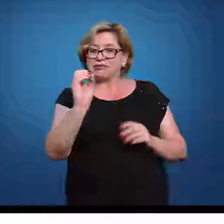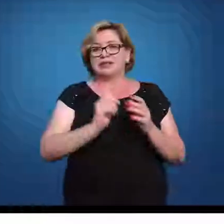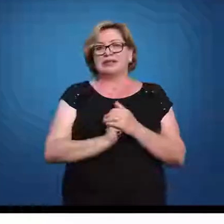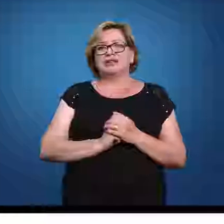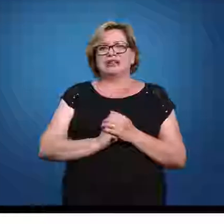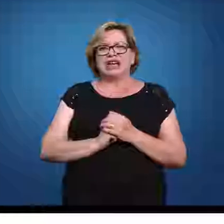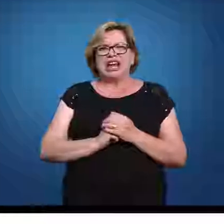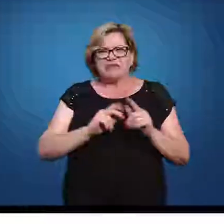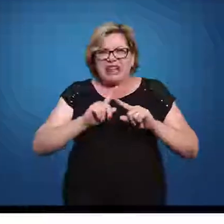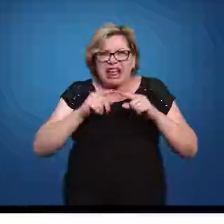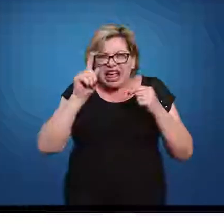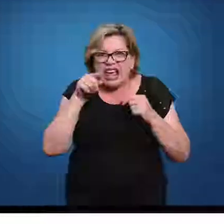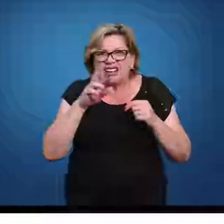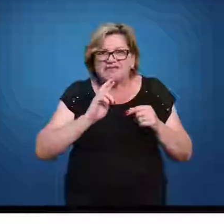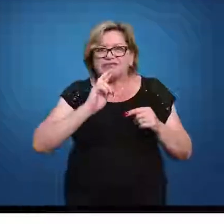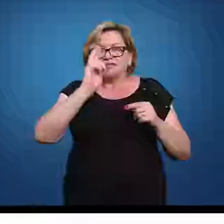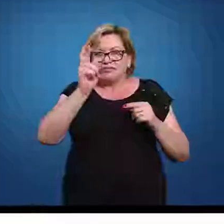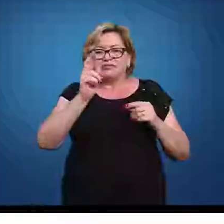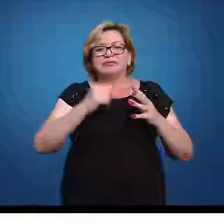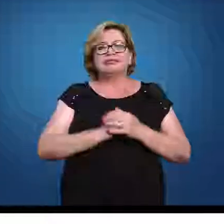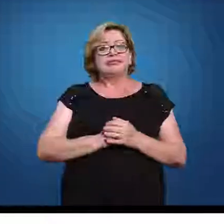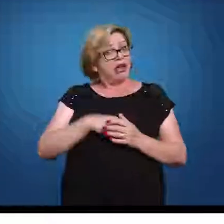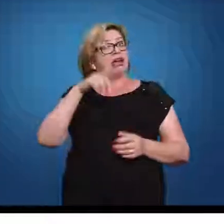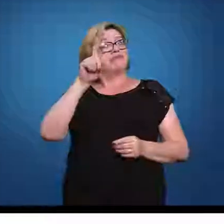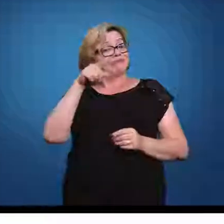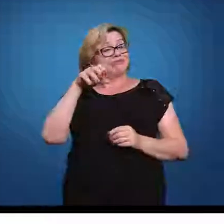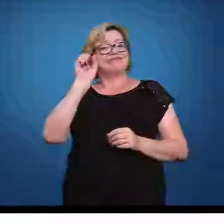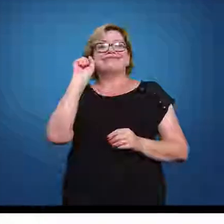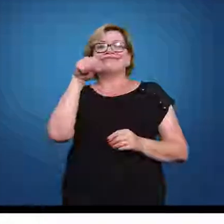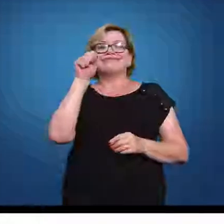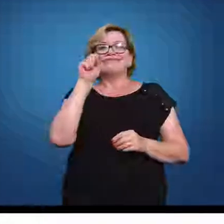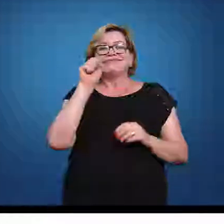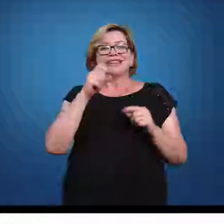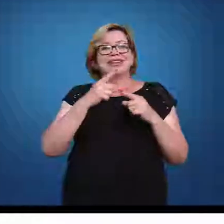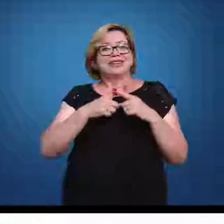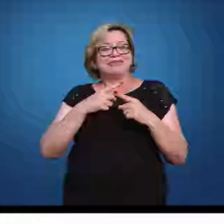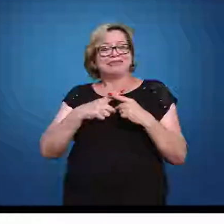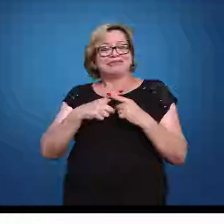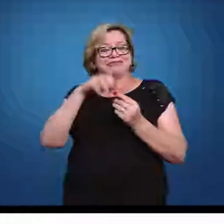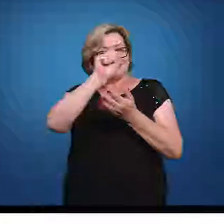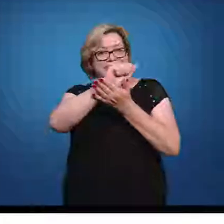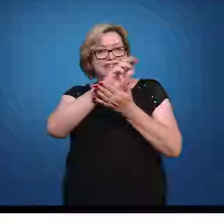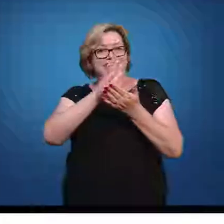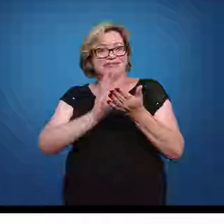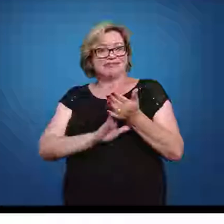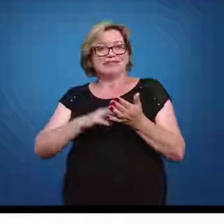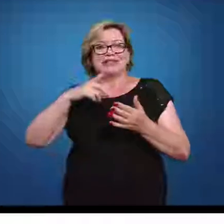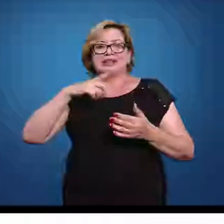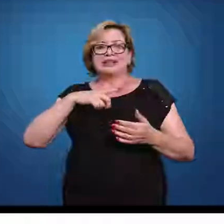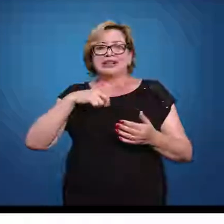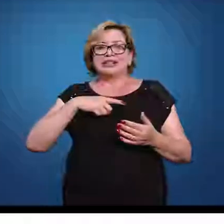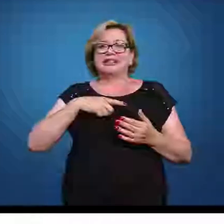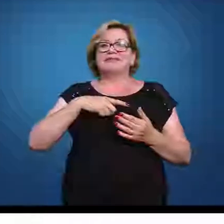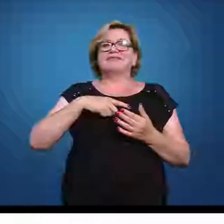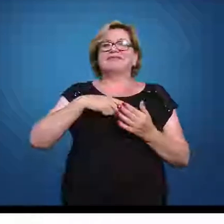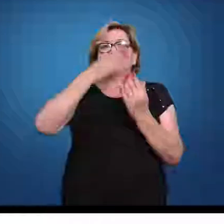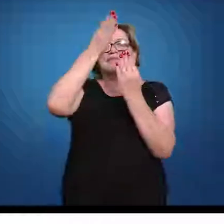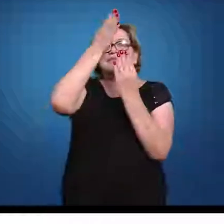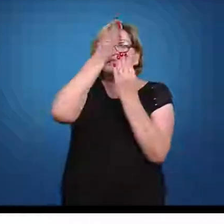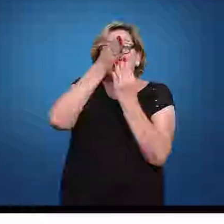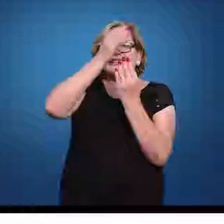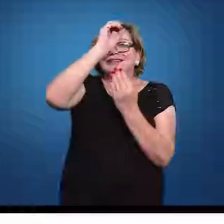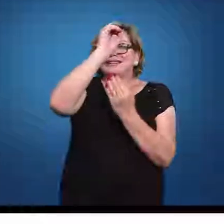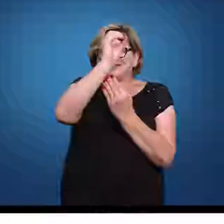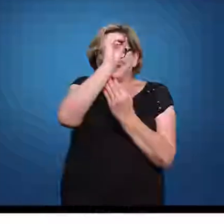Mas, professor, essa é a resposta? Essa é a resposta. Por quê? Porque o nosso exercício tem média 0 e tem